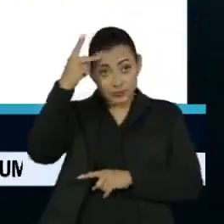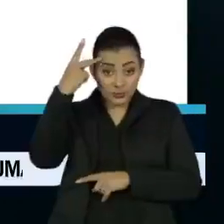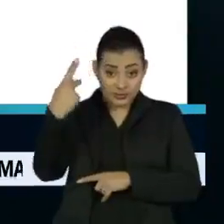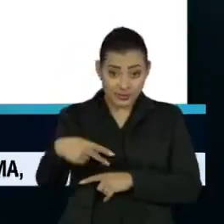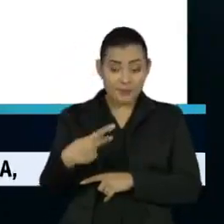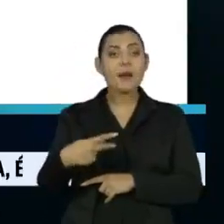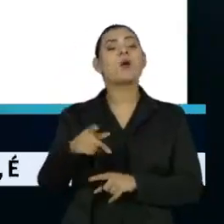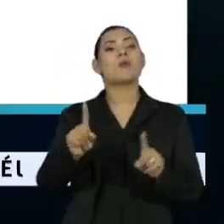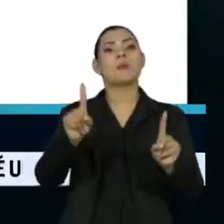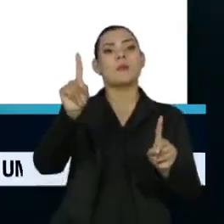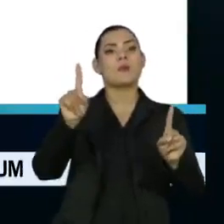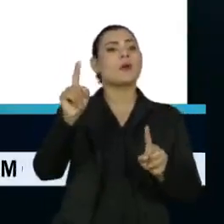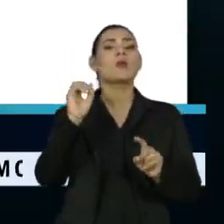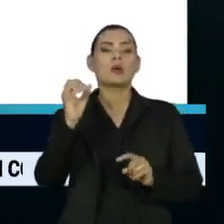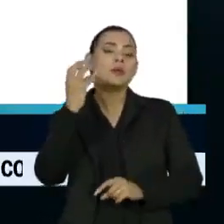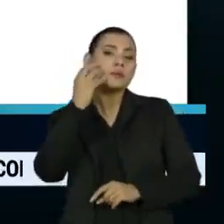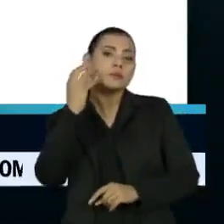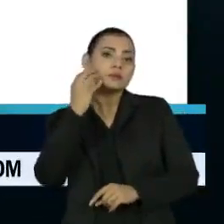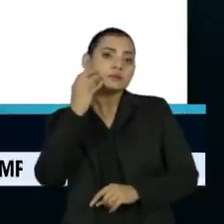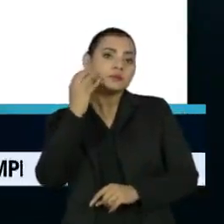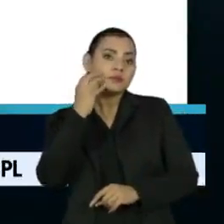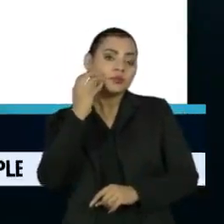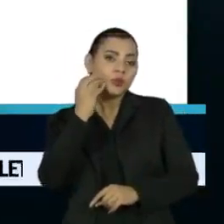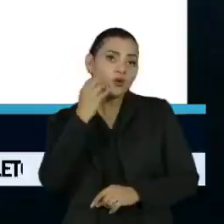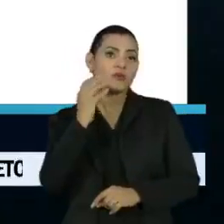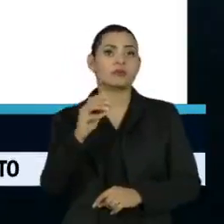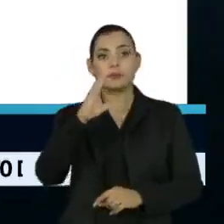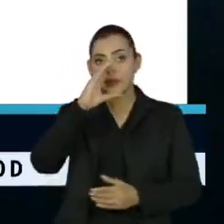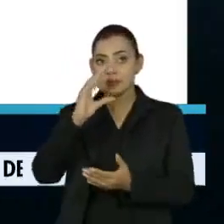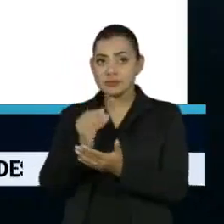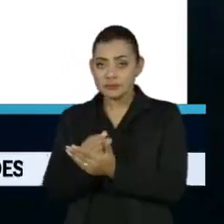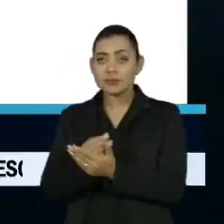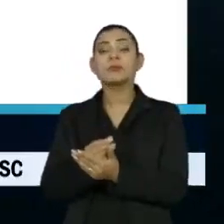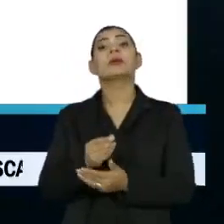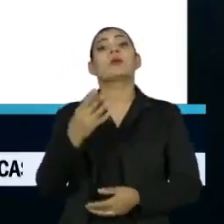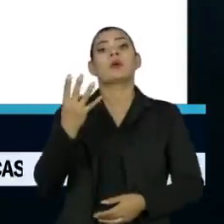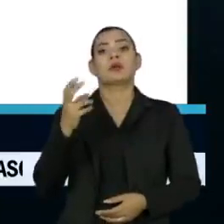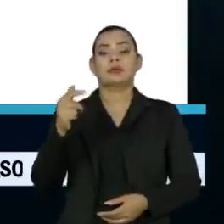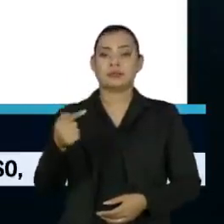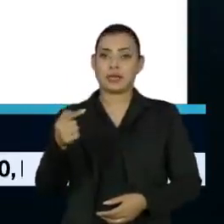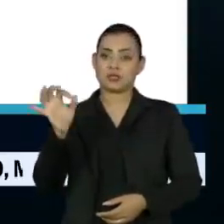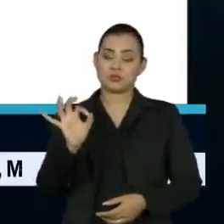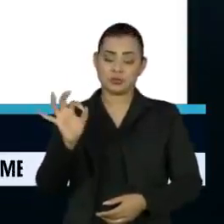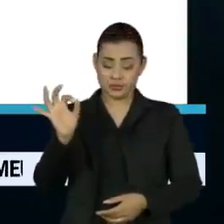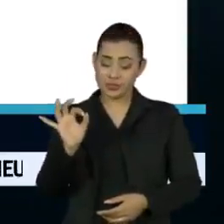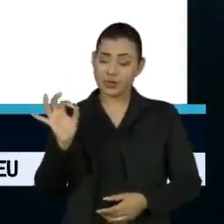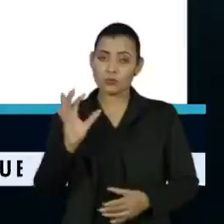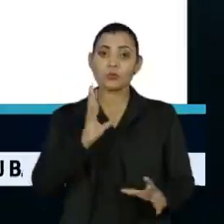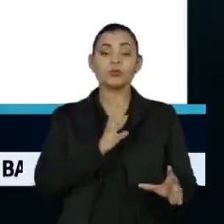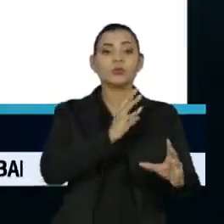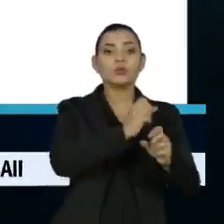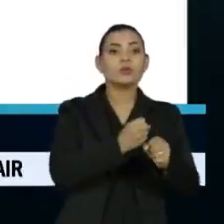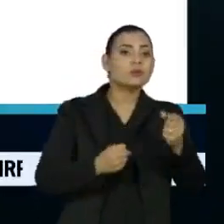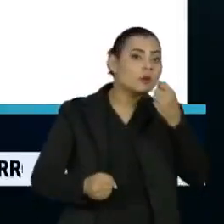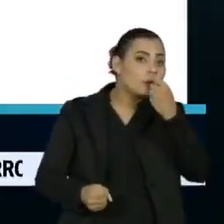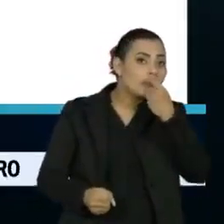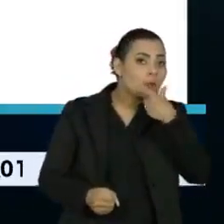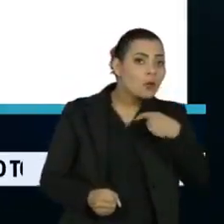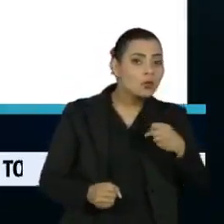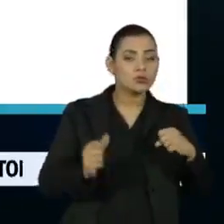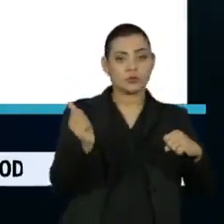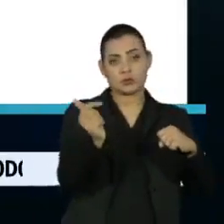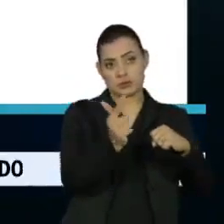São Paulo, o Ibope mostrou que o atual prefeito Bruno Covas, do PSDB, contabiliza 47% das